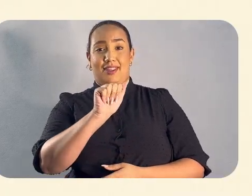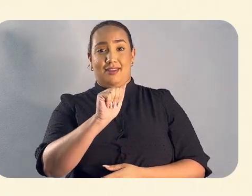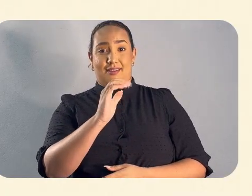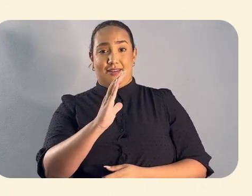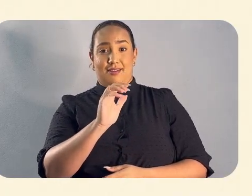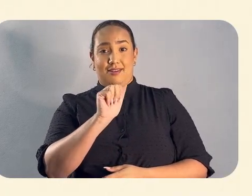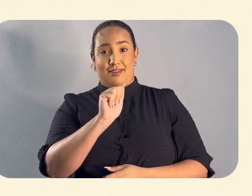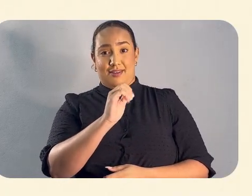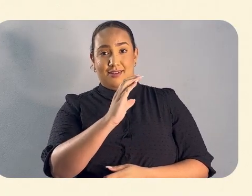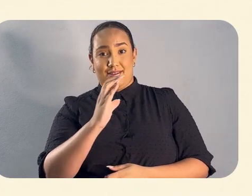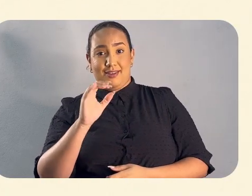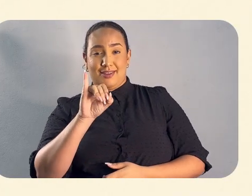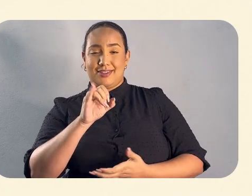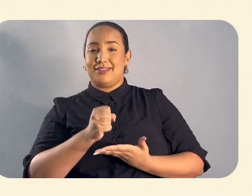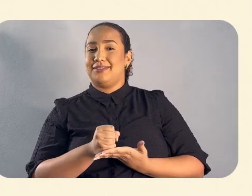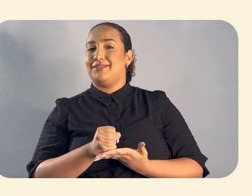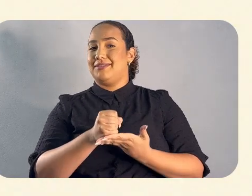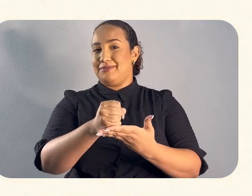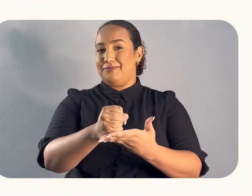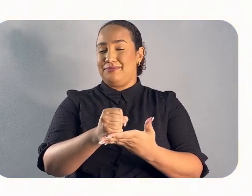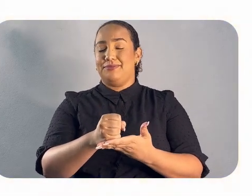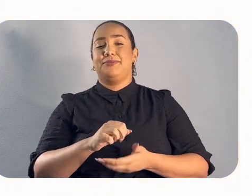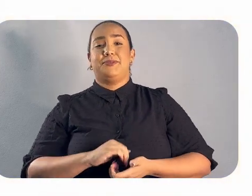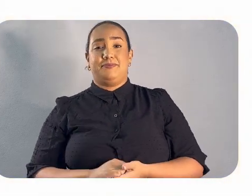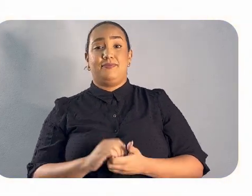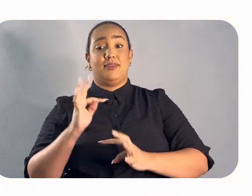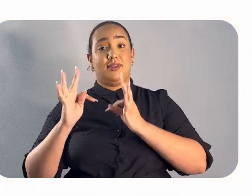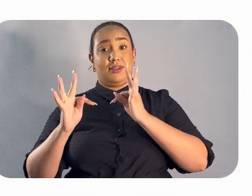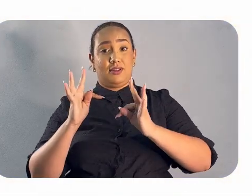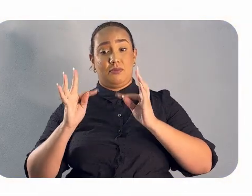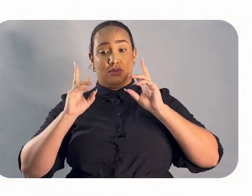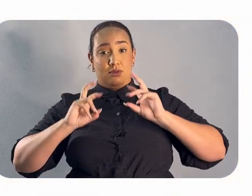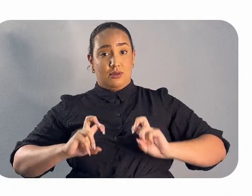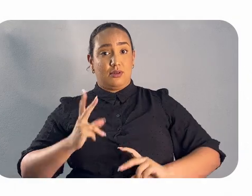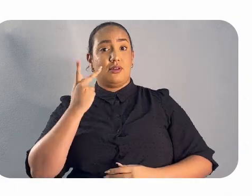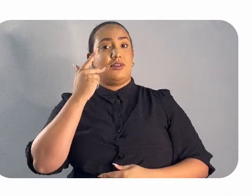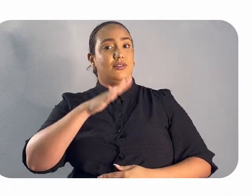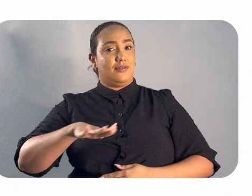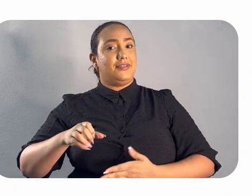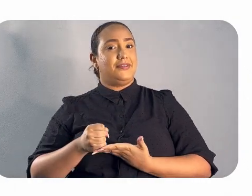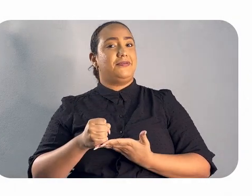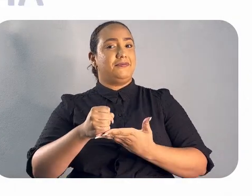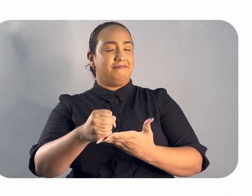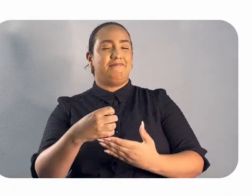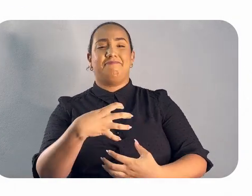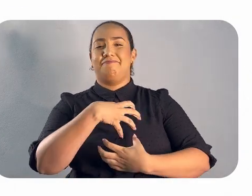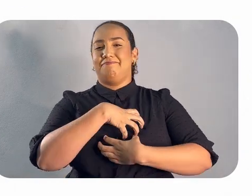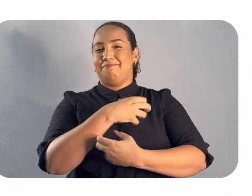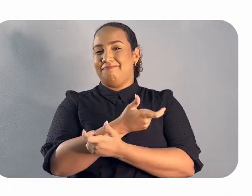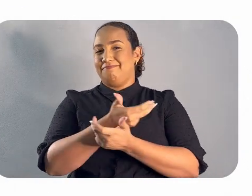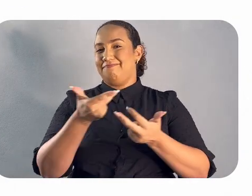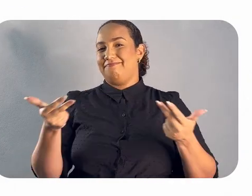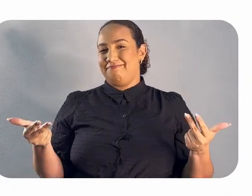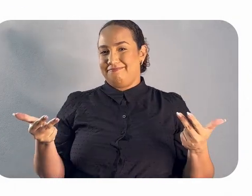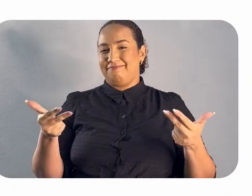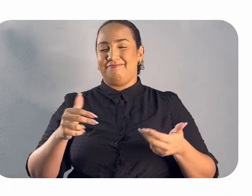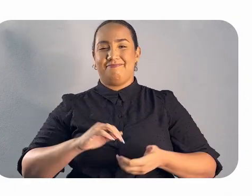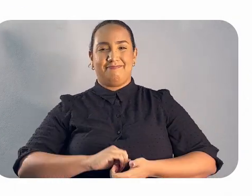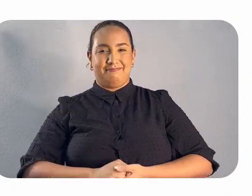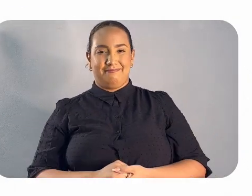Conte com a Cassi para ajudar, sinal de esperança na luta contra o câncer infantil juvenil E esses são os